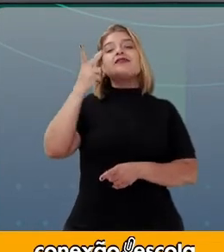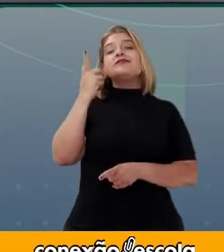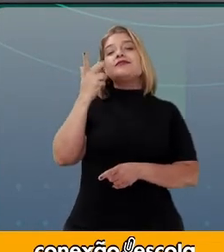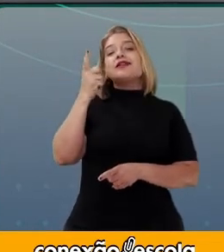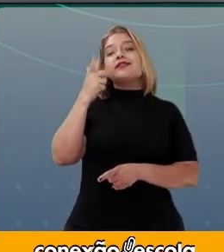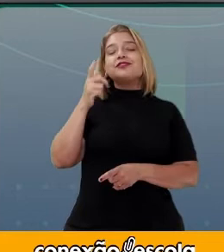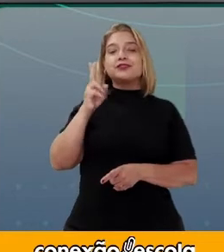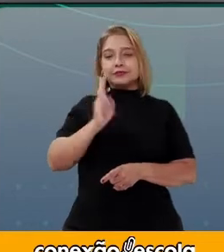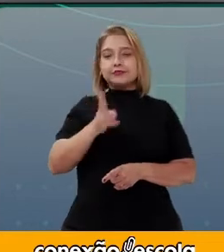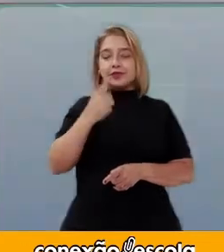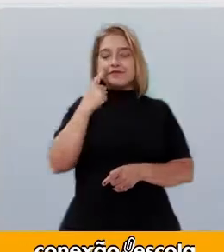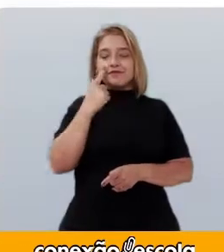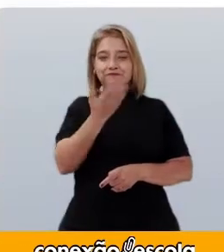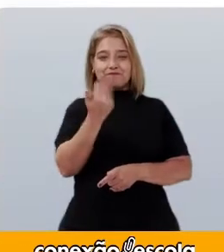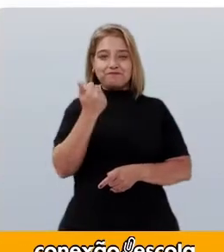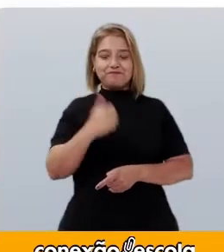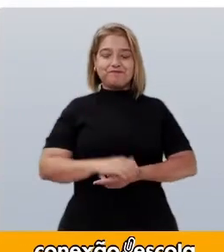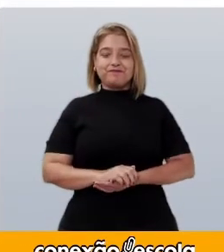Sergipe. Vamos lá!